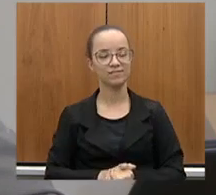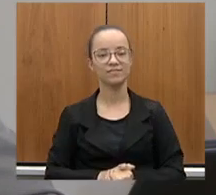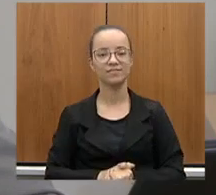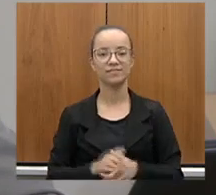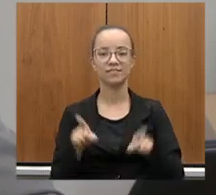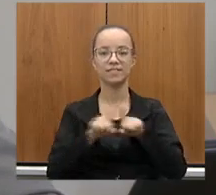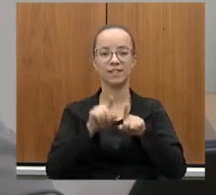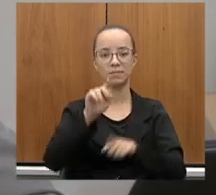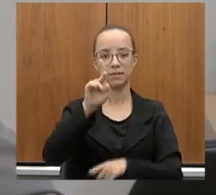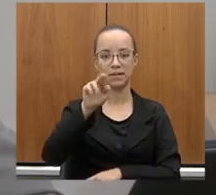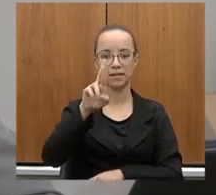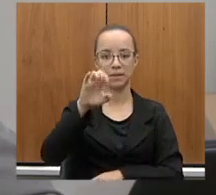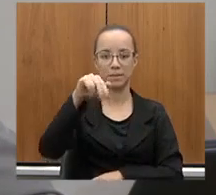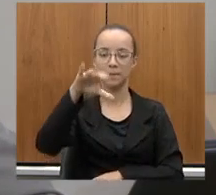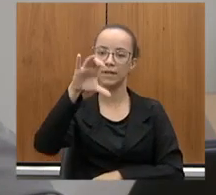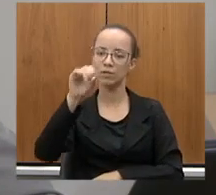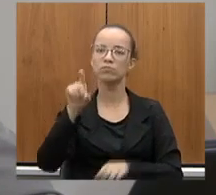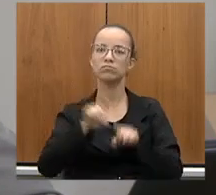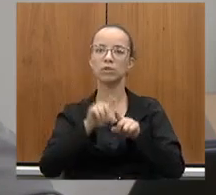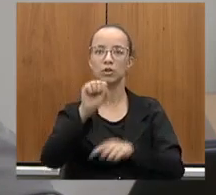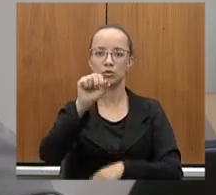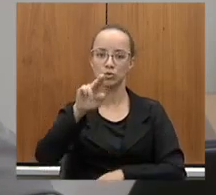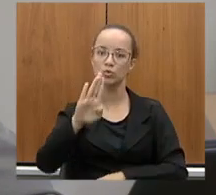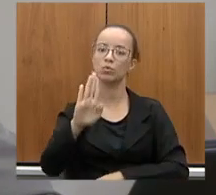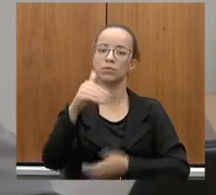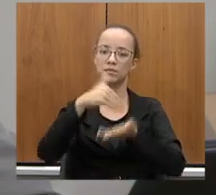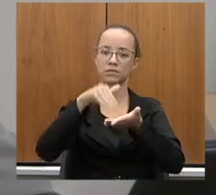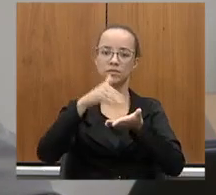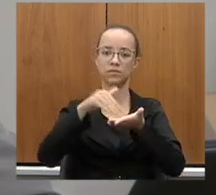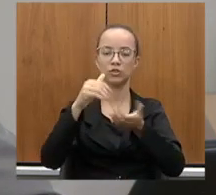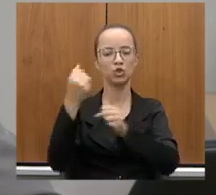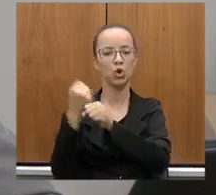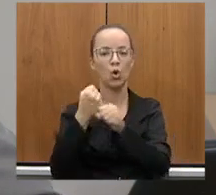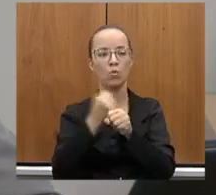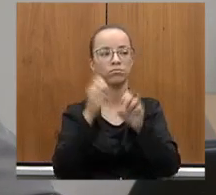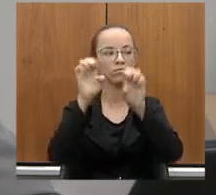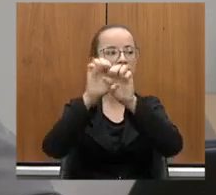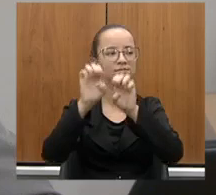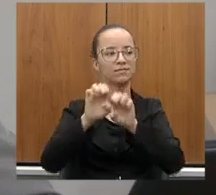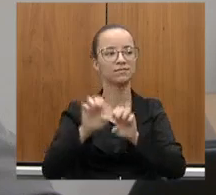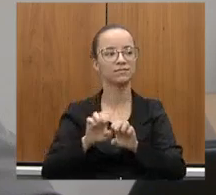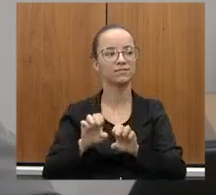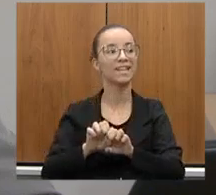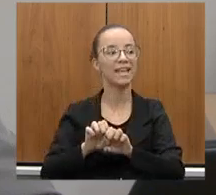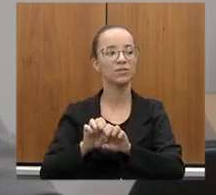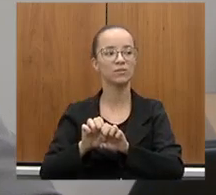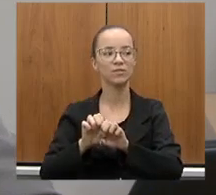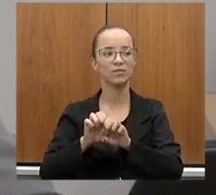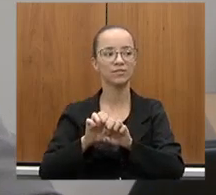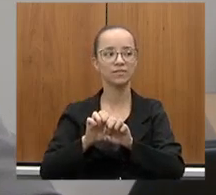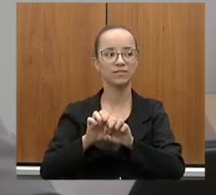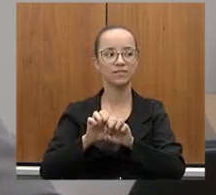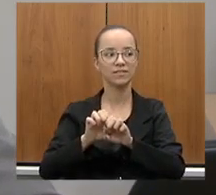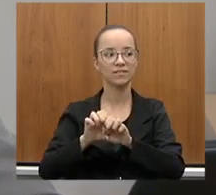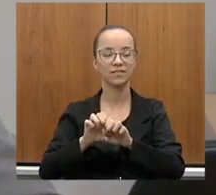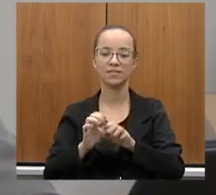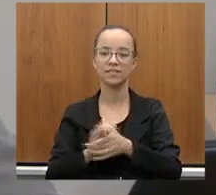Breno Longobuco, subsecretário da Subsecretaria de Obras e Infraestrutura, da Secretaria de Estado de Infraestrutura e Mobilidade.